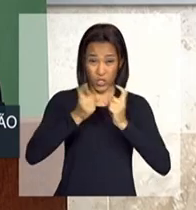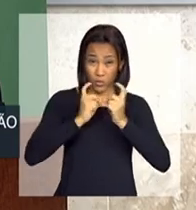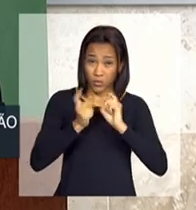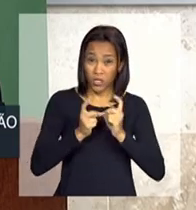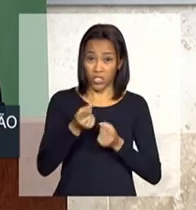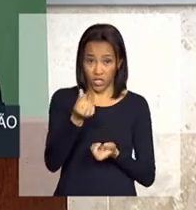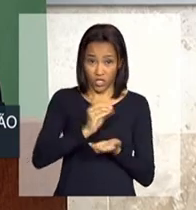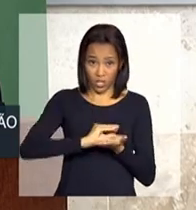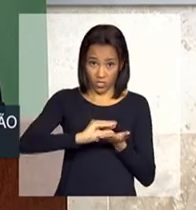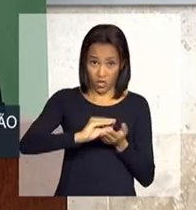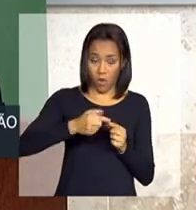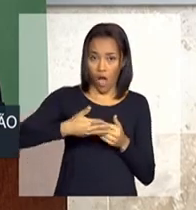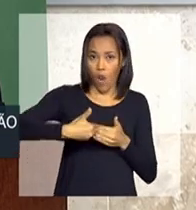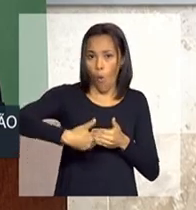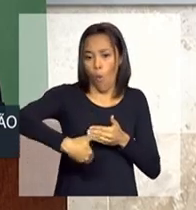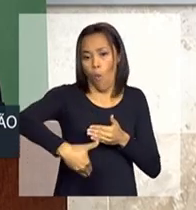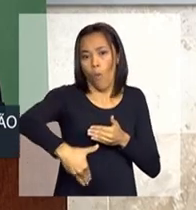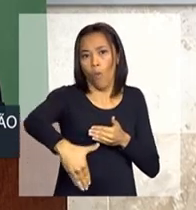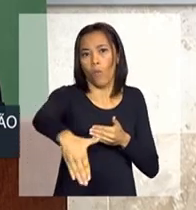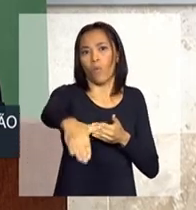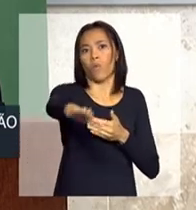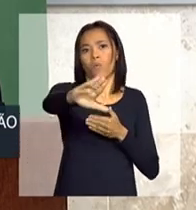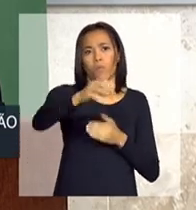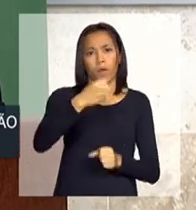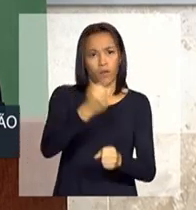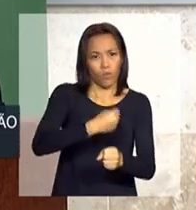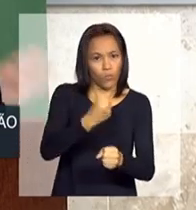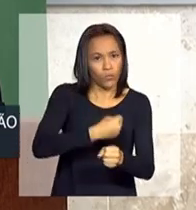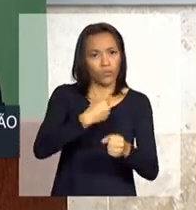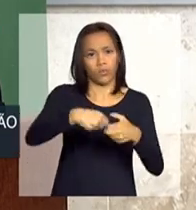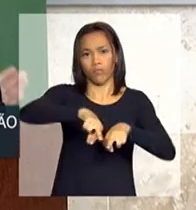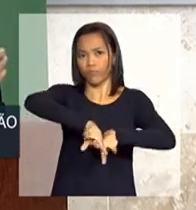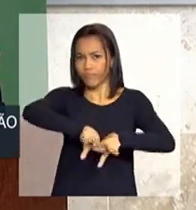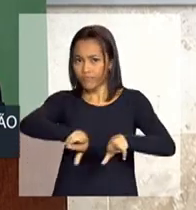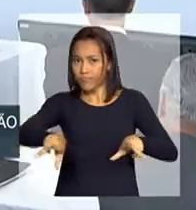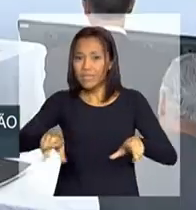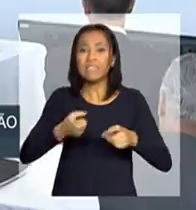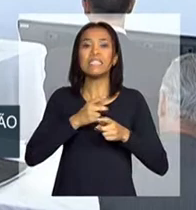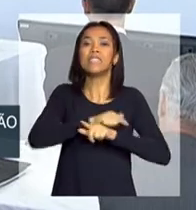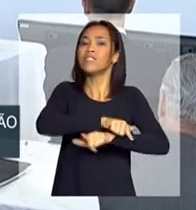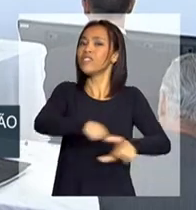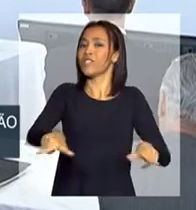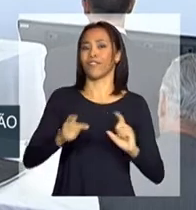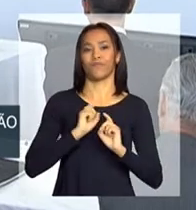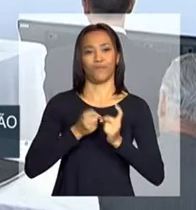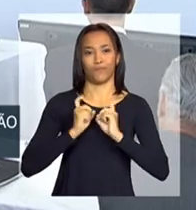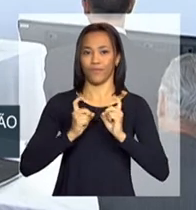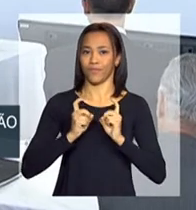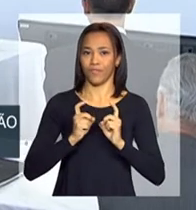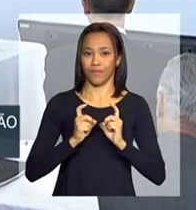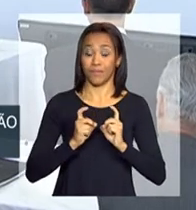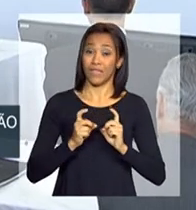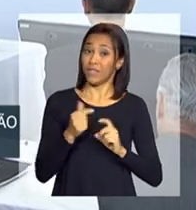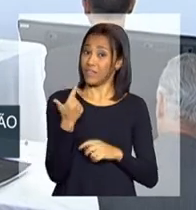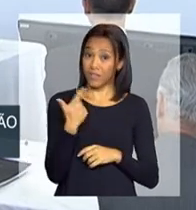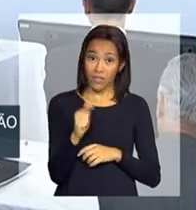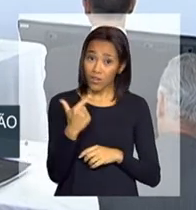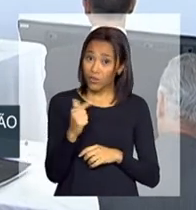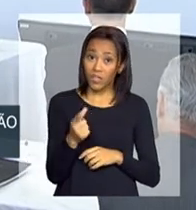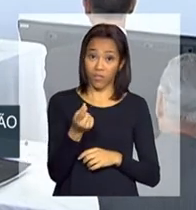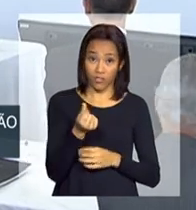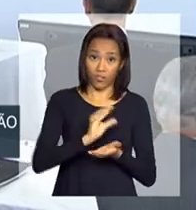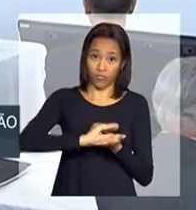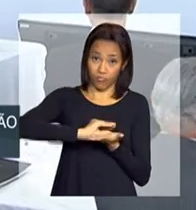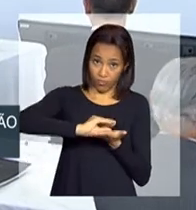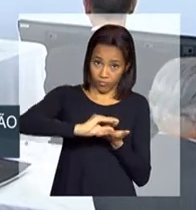prazo para o financiamento de infraestrutura, ninguém discute. E sem financiamento de longo